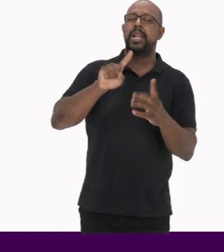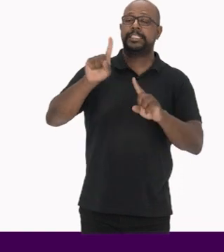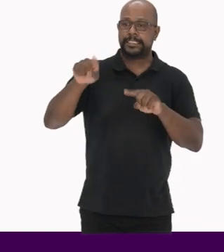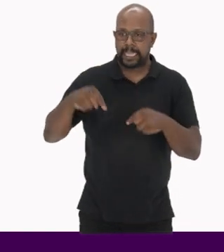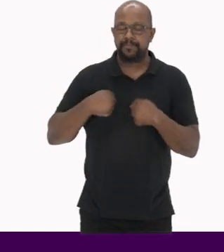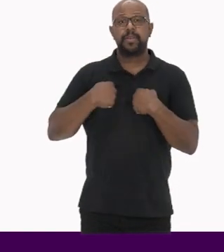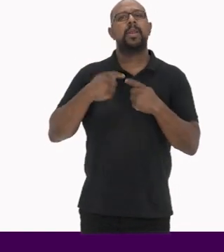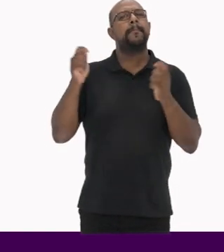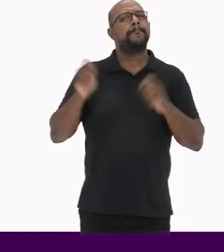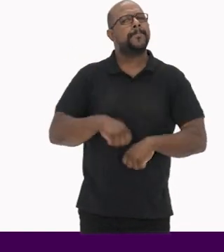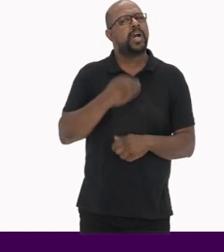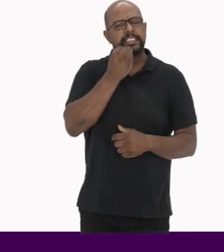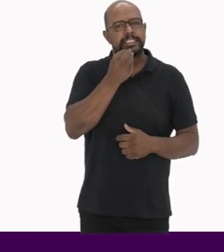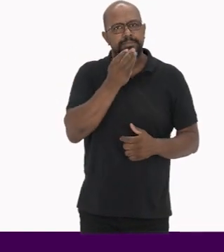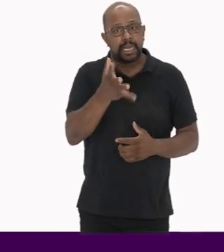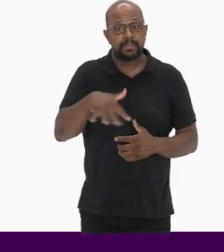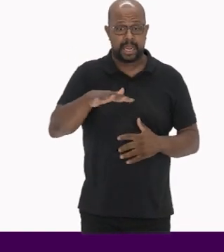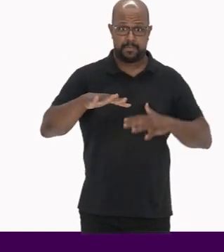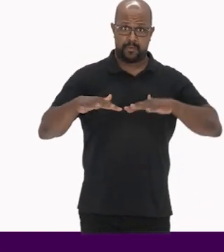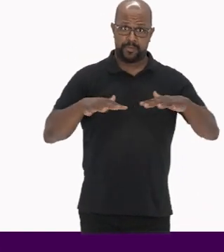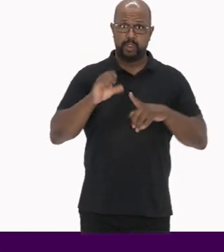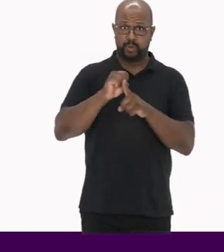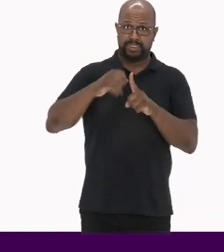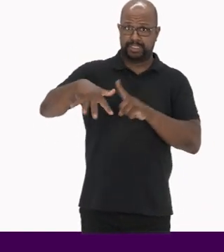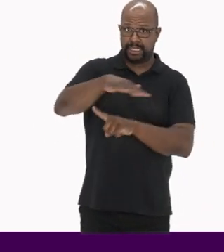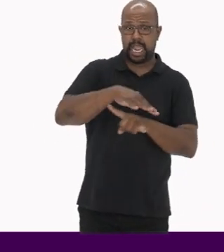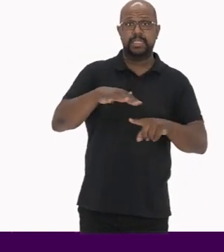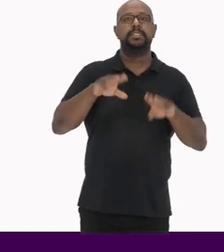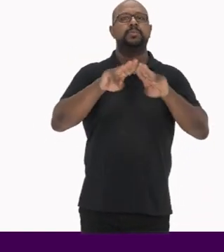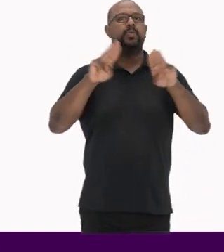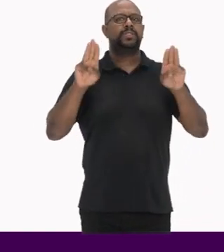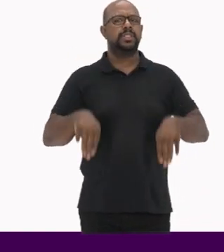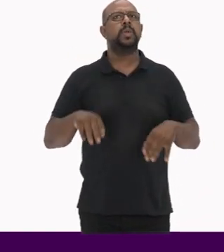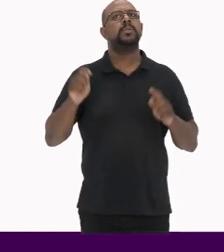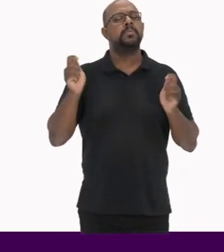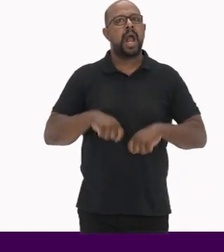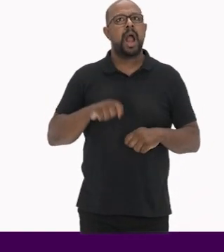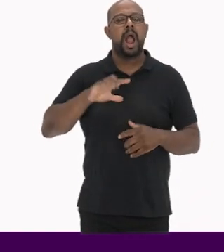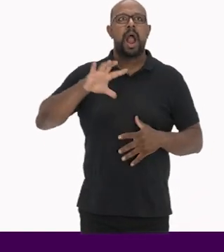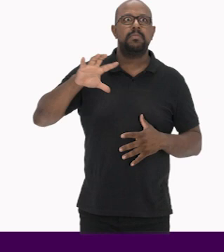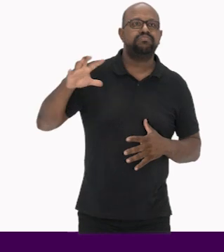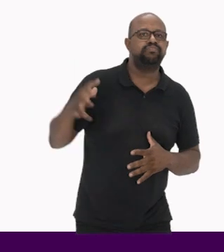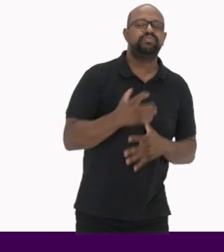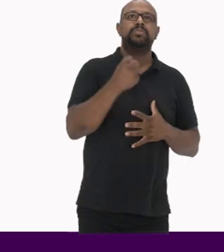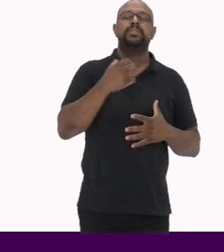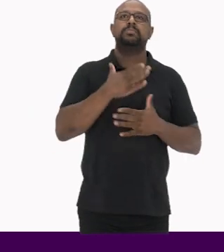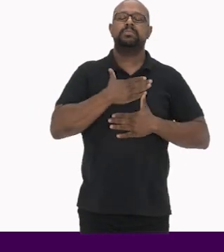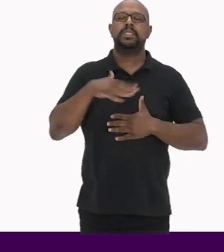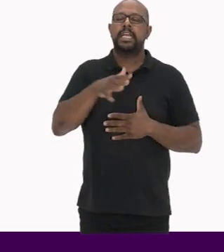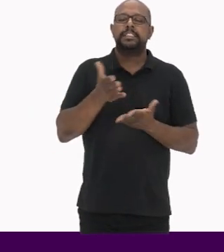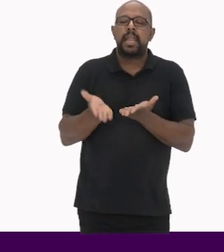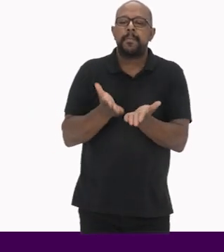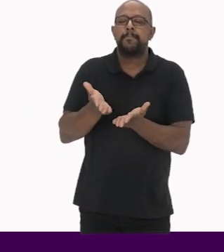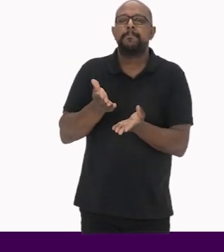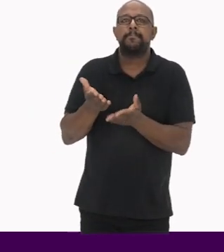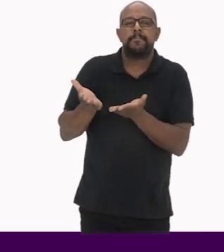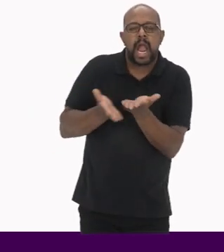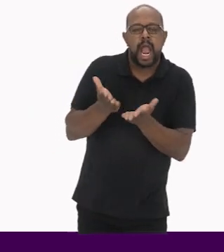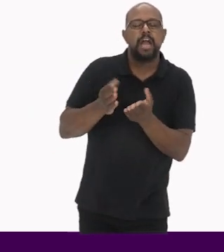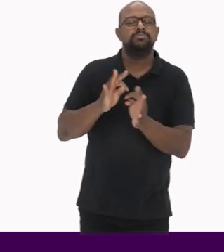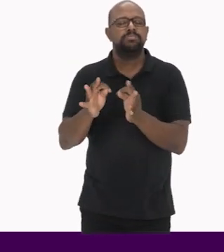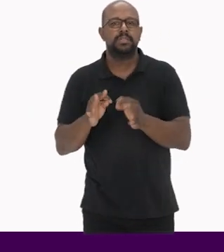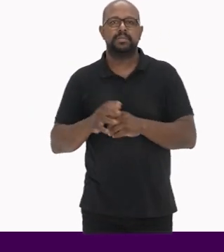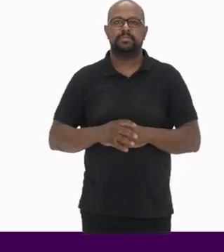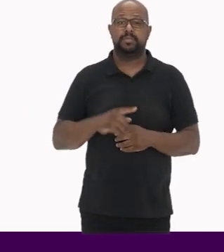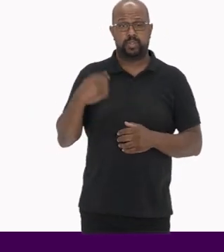possibilidades frutíferas Para que movimentos sociais e museus possam se apropriar dessa importante ação de preservação No nosso